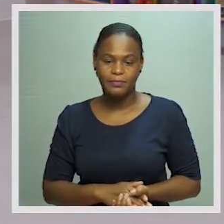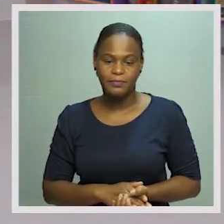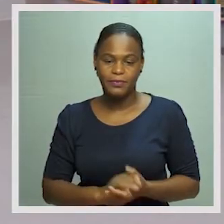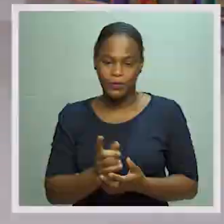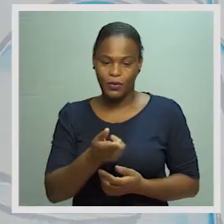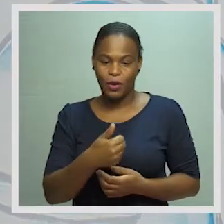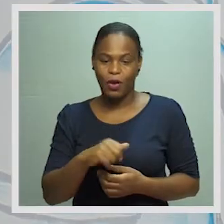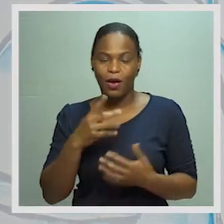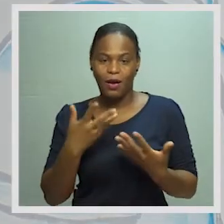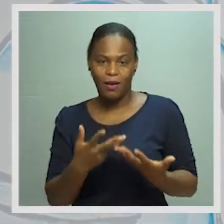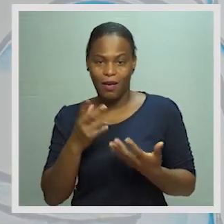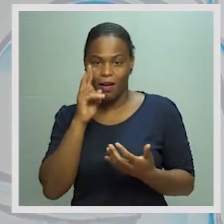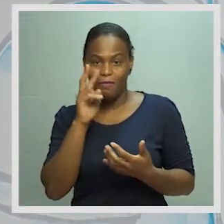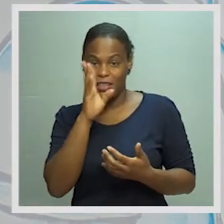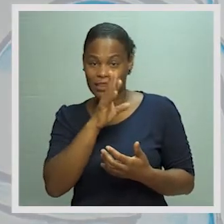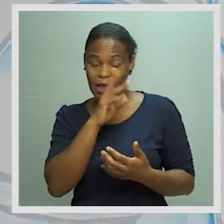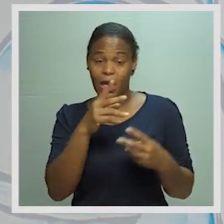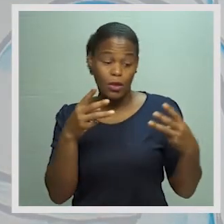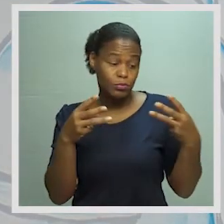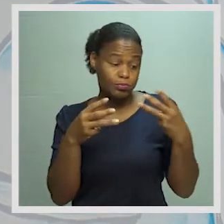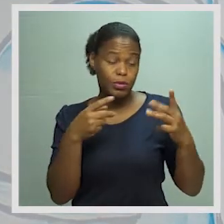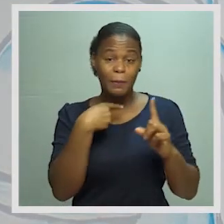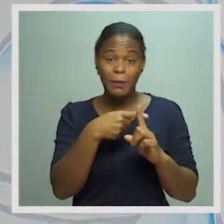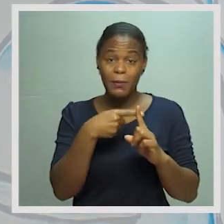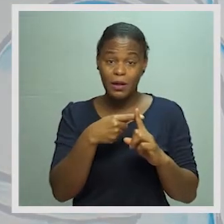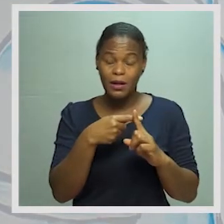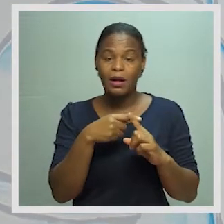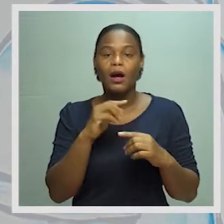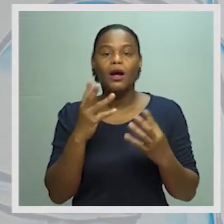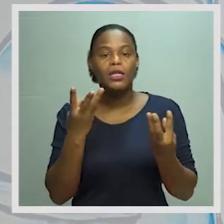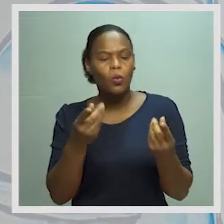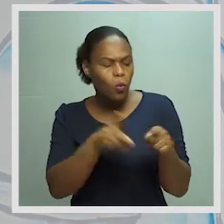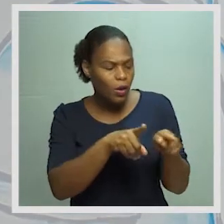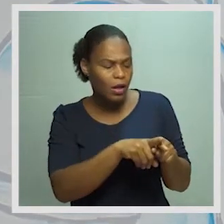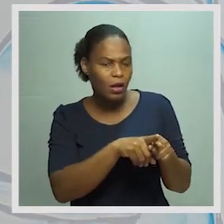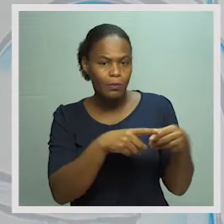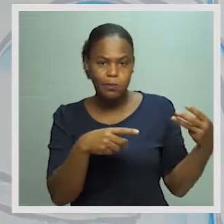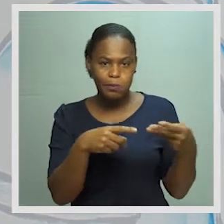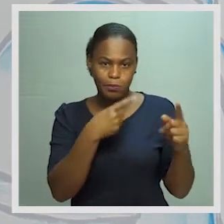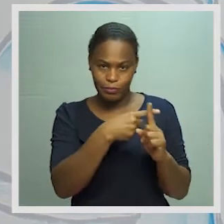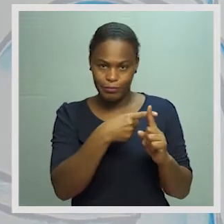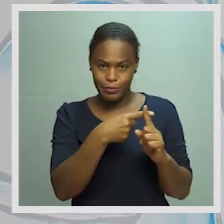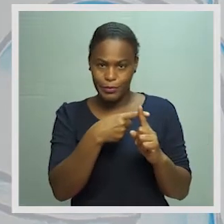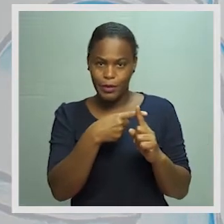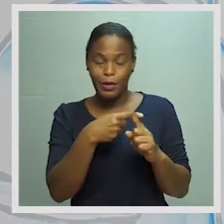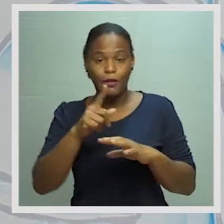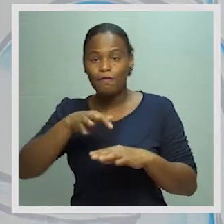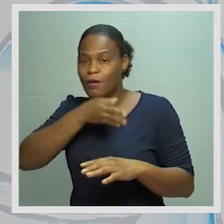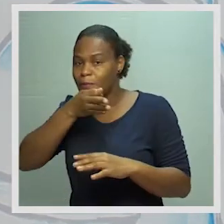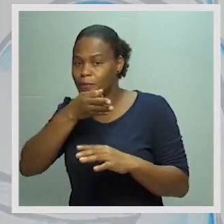Vamos ver se o somatório dos recursos são iguais ao somatório dos empregos. Vamos lá.